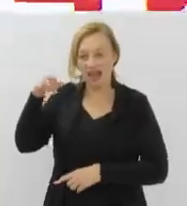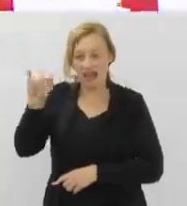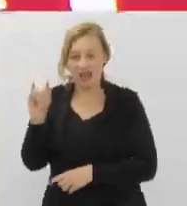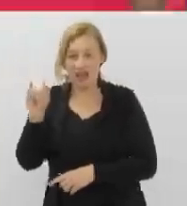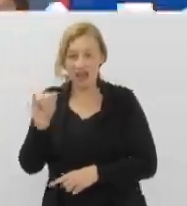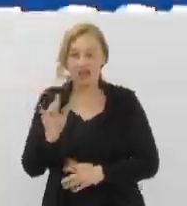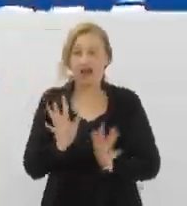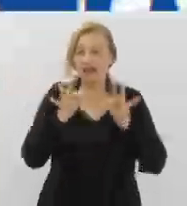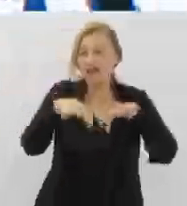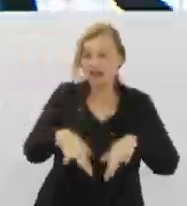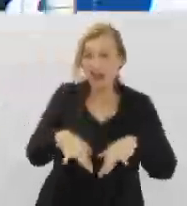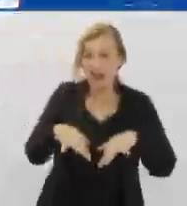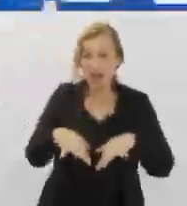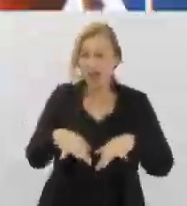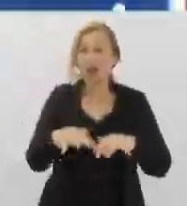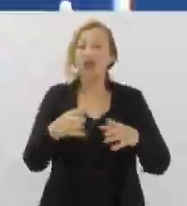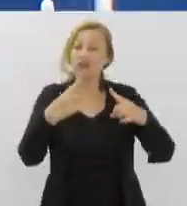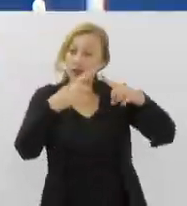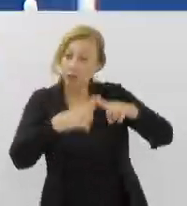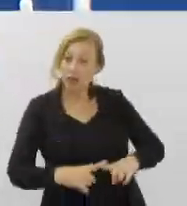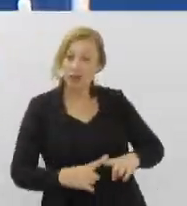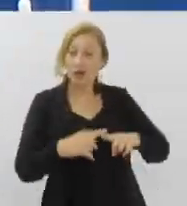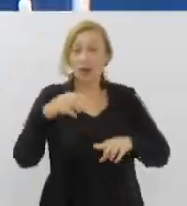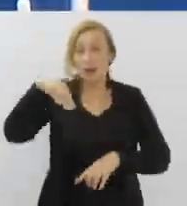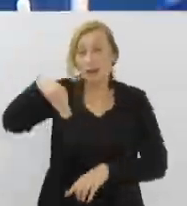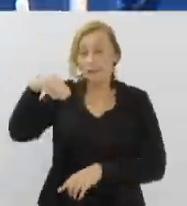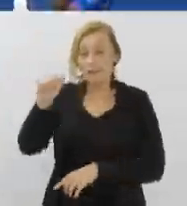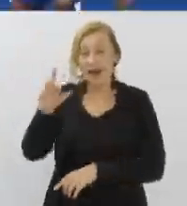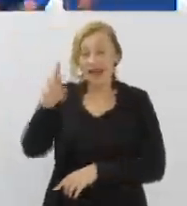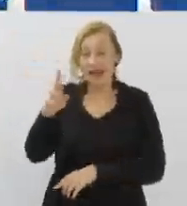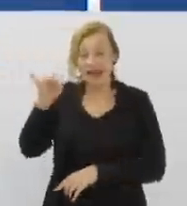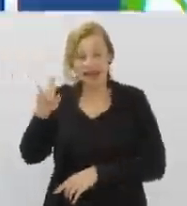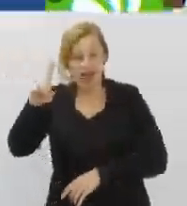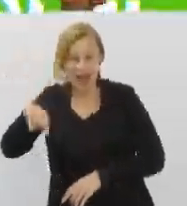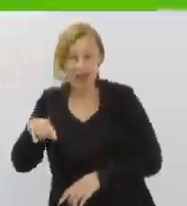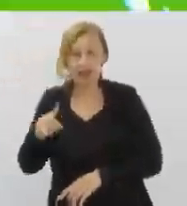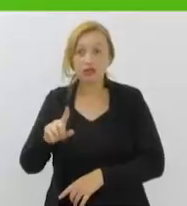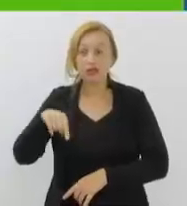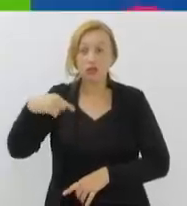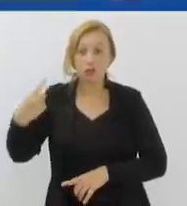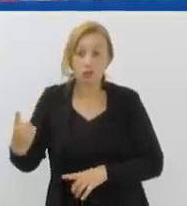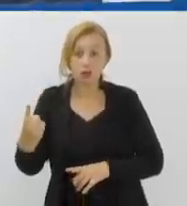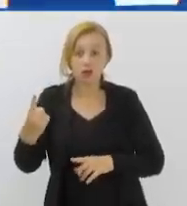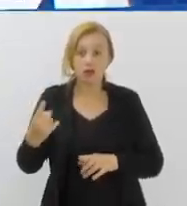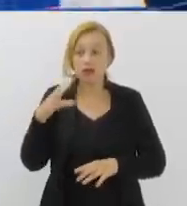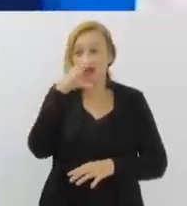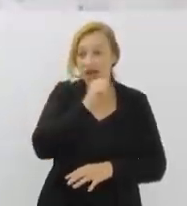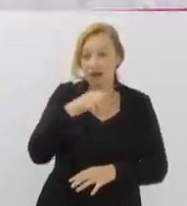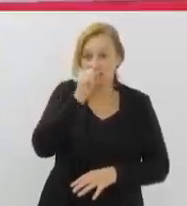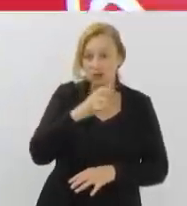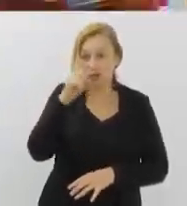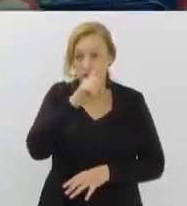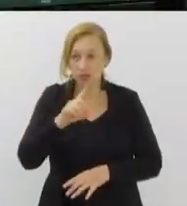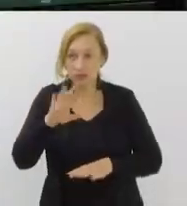do Campeonato Carioca, que vai enfrentar a equipe do Maricá no próximo fim de semana e você confere aqui na tela da TV Alerj.